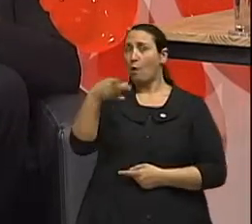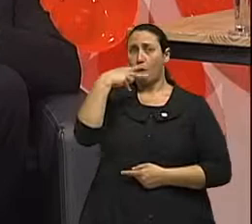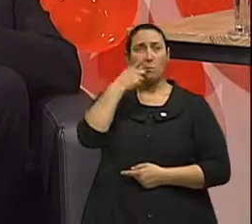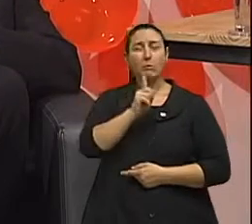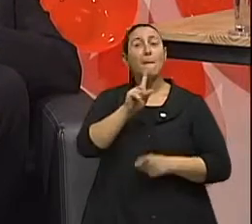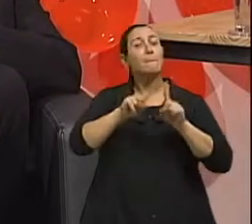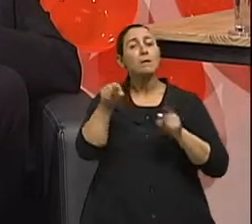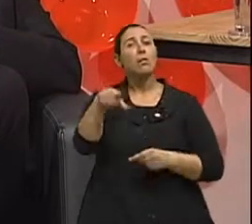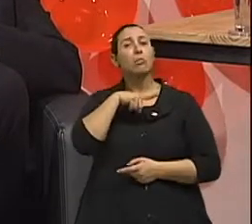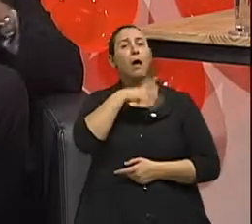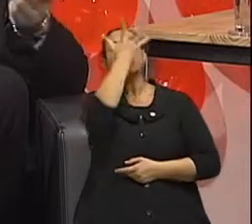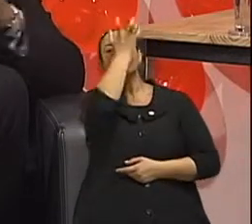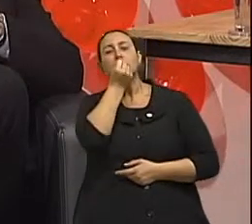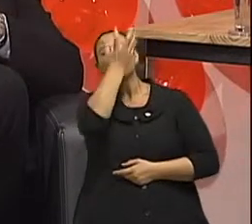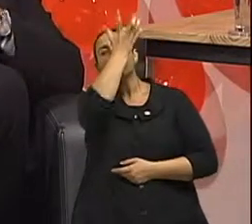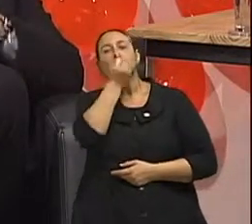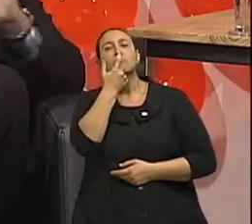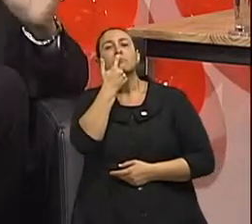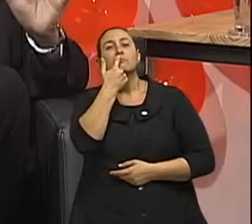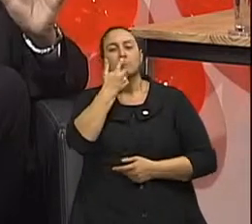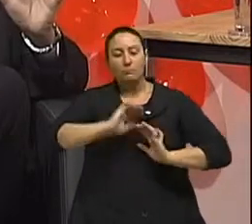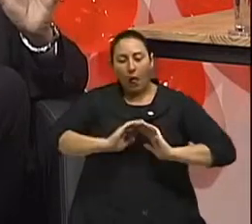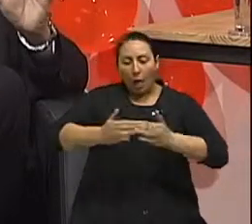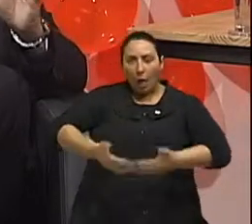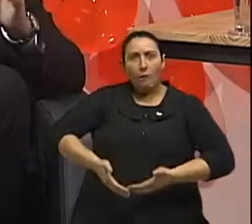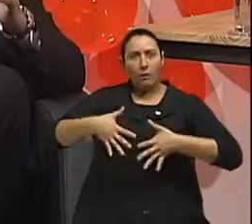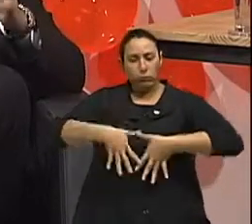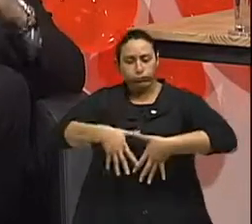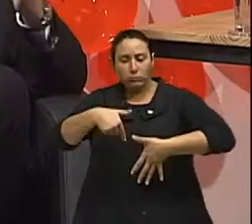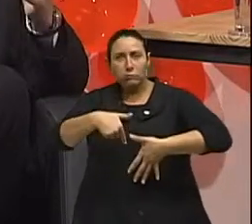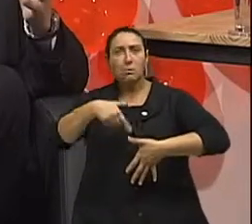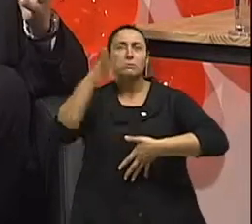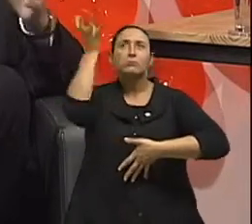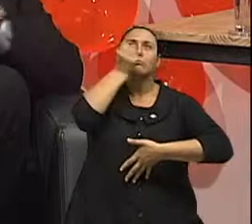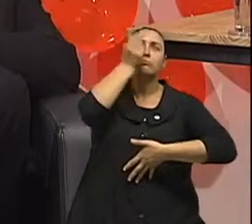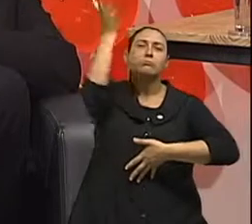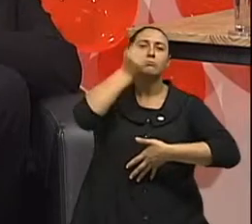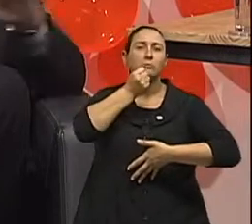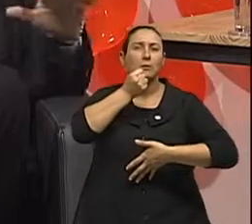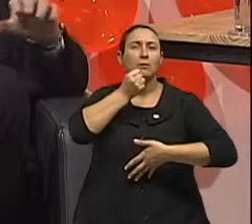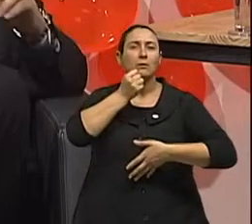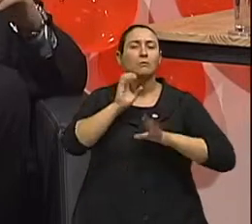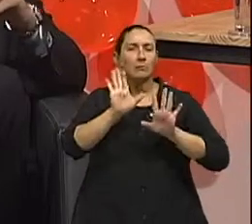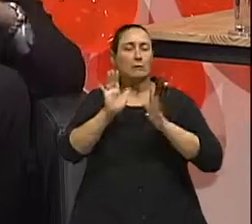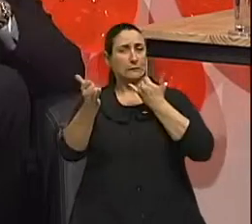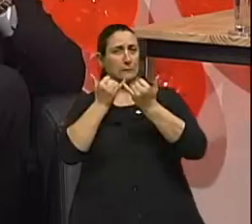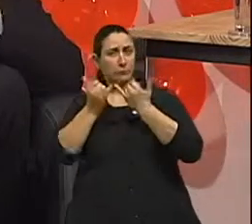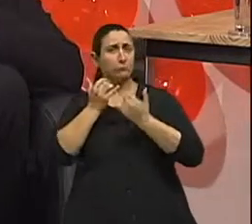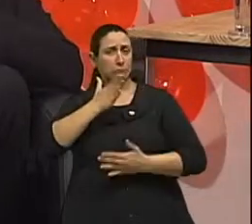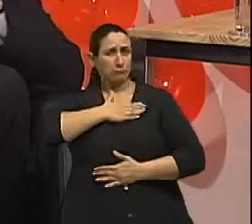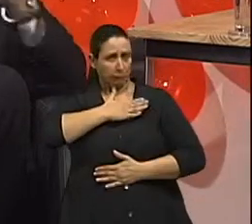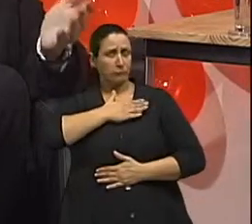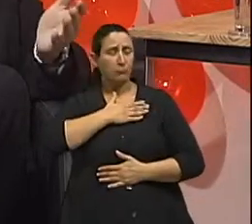Ela está recebendo o cigarro indiretamente. Outra coisa, que é classicamente a gente ouvir, mas eu não trago. Isso é uma balela, não funciona, não